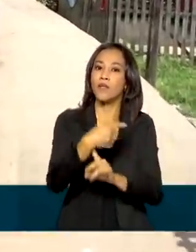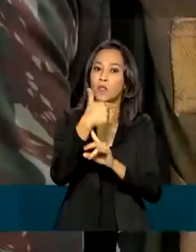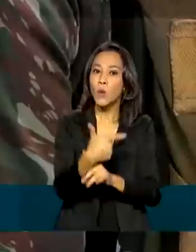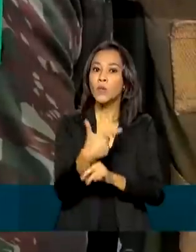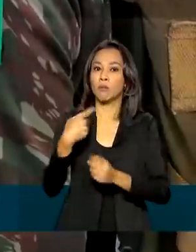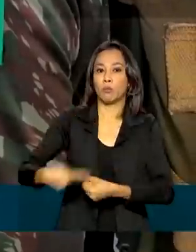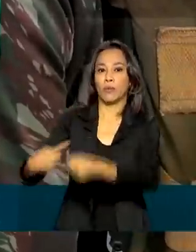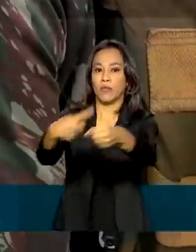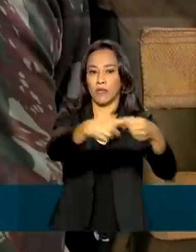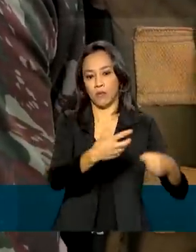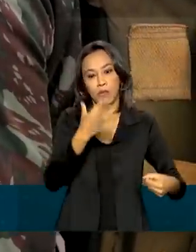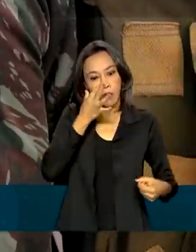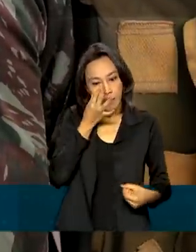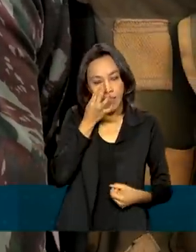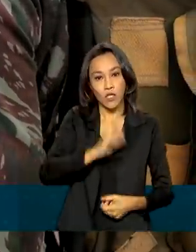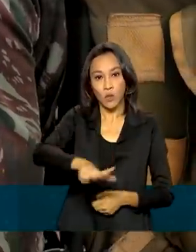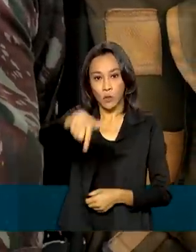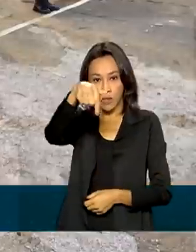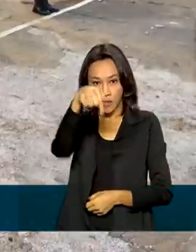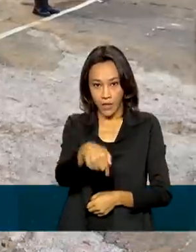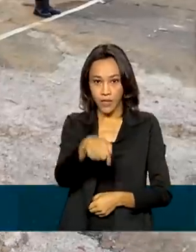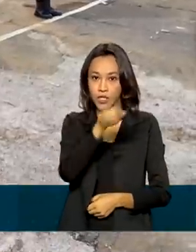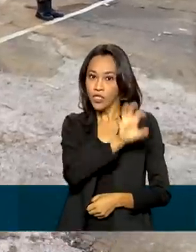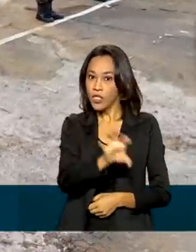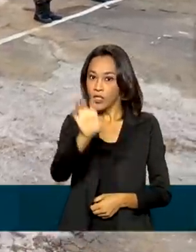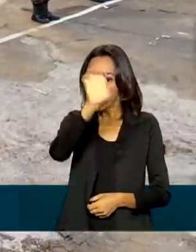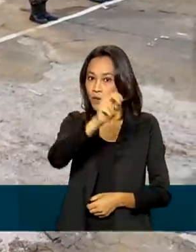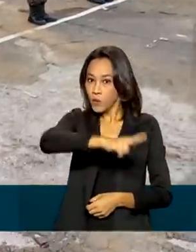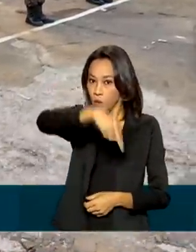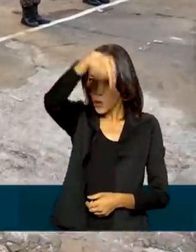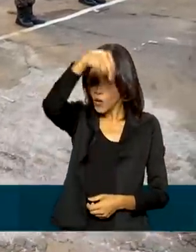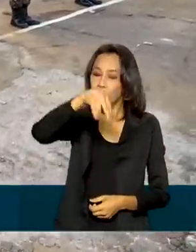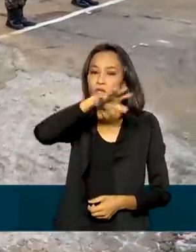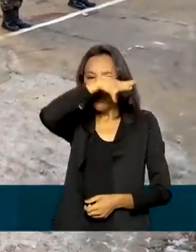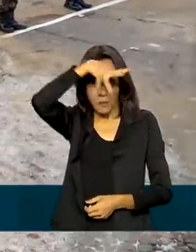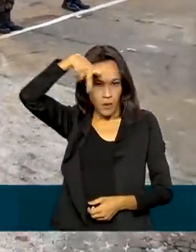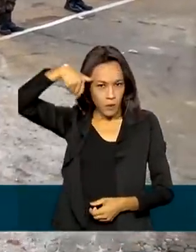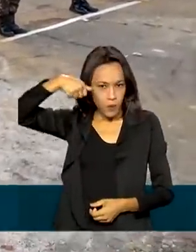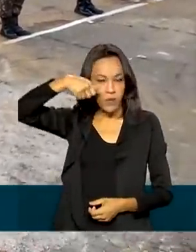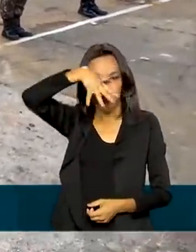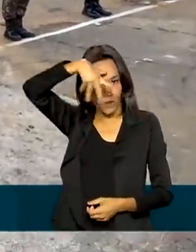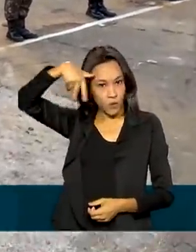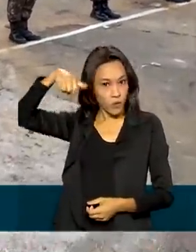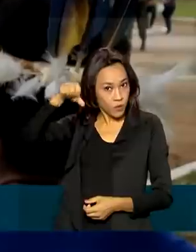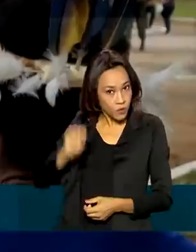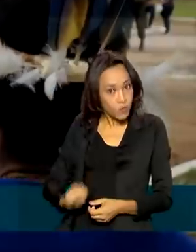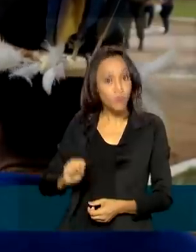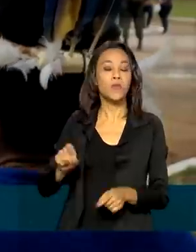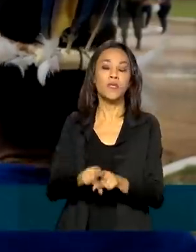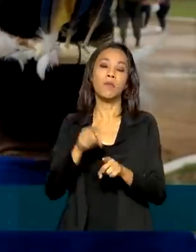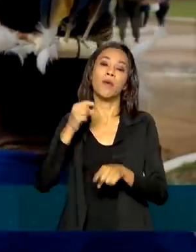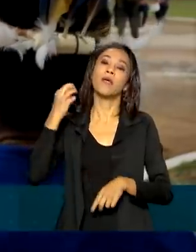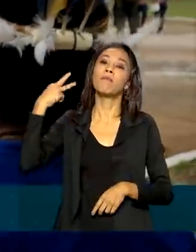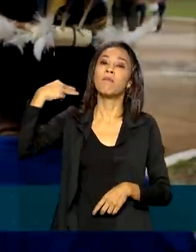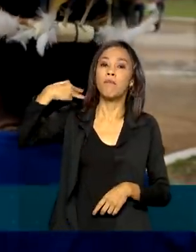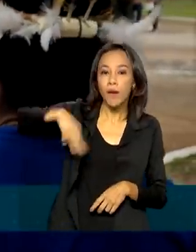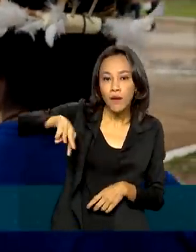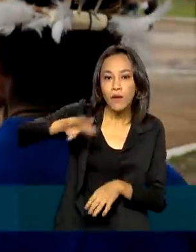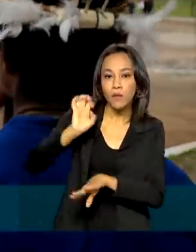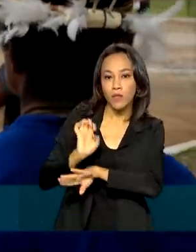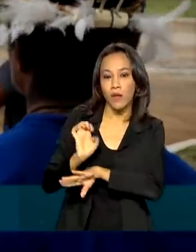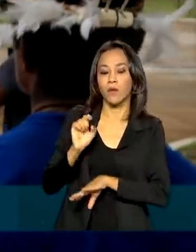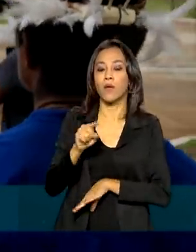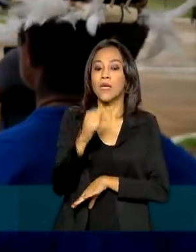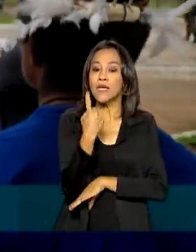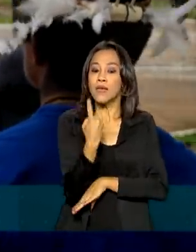municípios, dos 7 estados da região norte, além do Mato Grosso, Mato Grosso do Sul e Maranhão. Aproximadamente